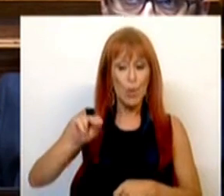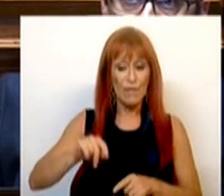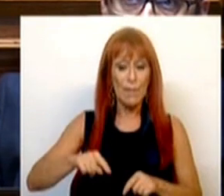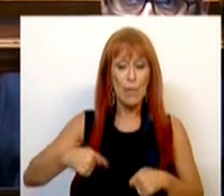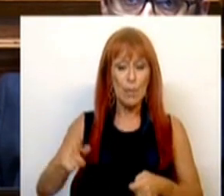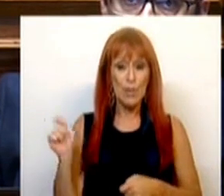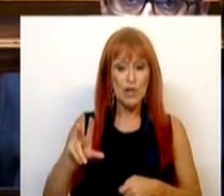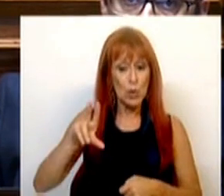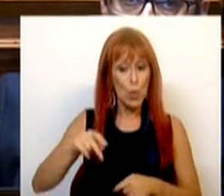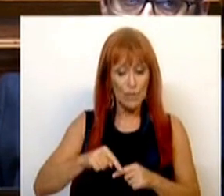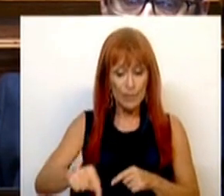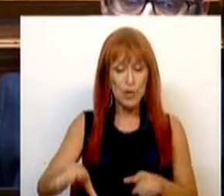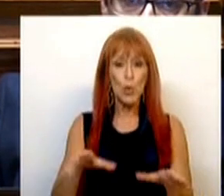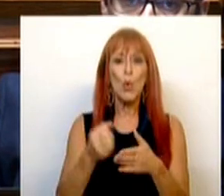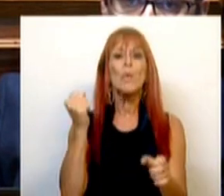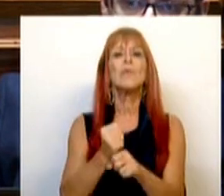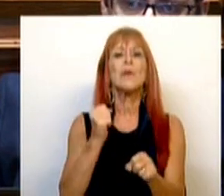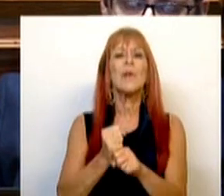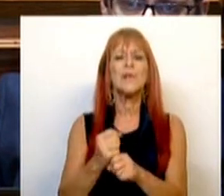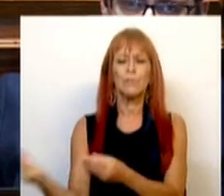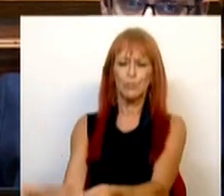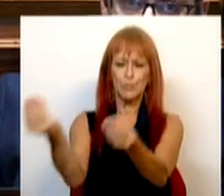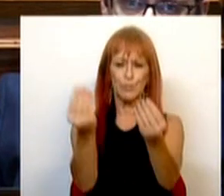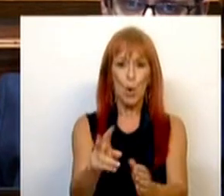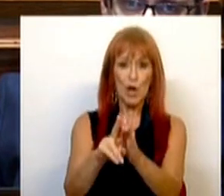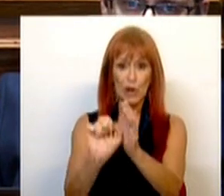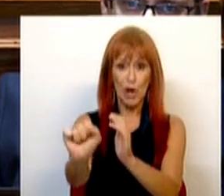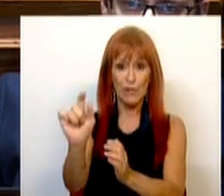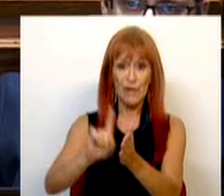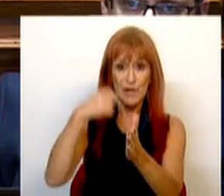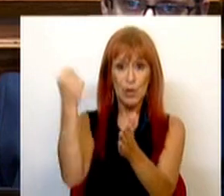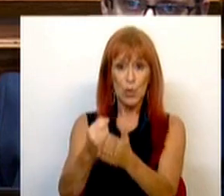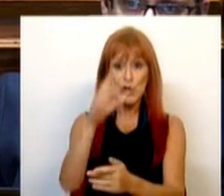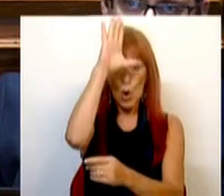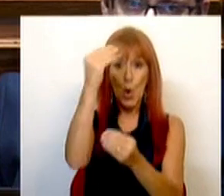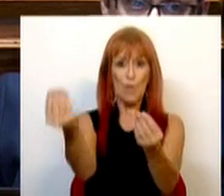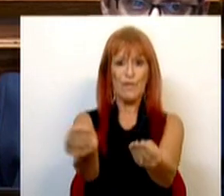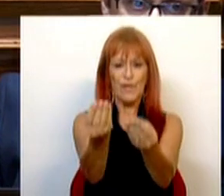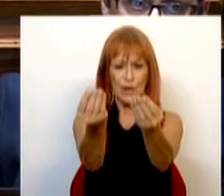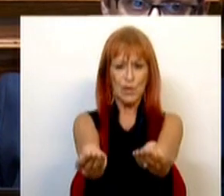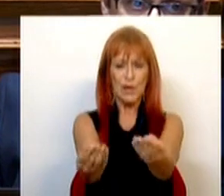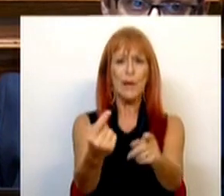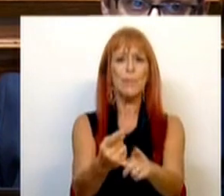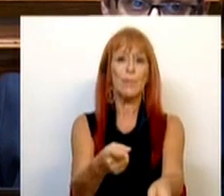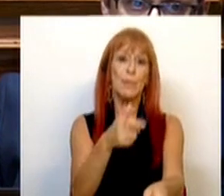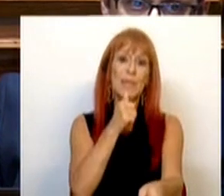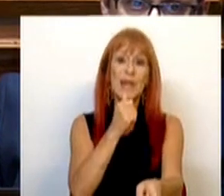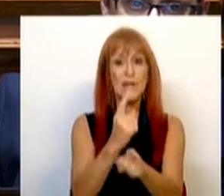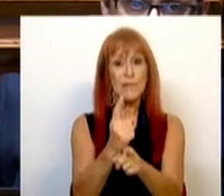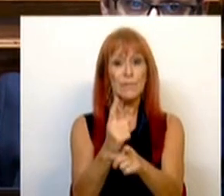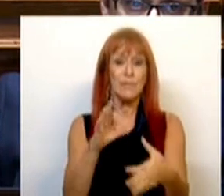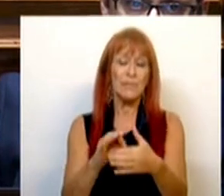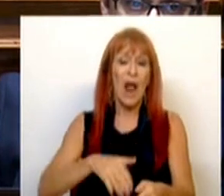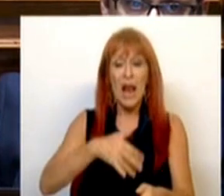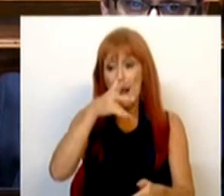o Grupo de Trabalho vai entregar o seu relatório final ao Governo para as devidas medidas. Portanto, lamento